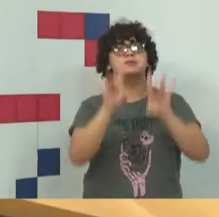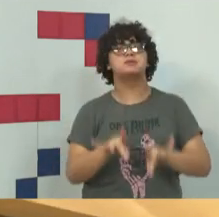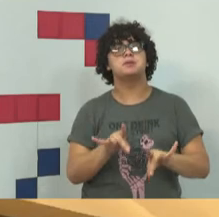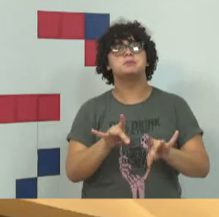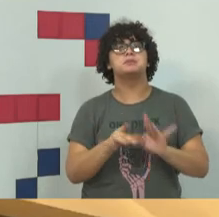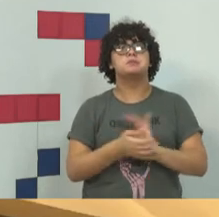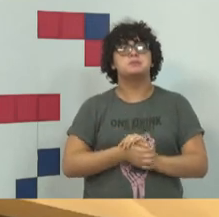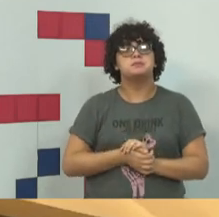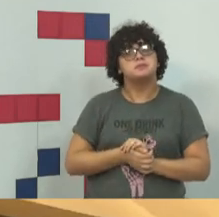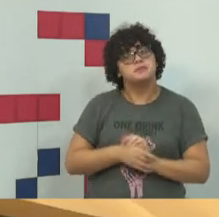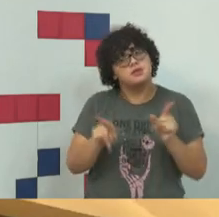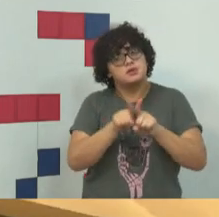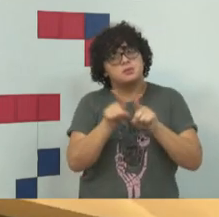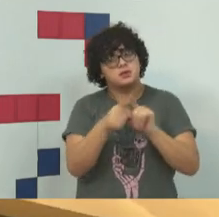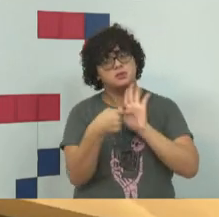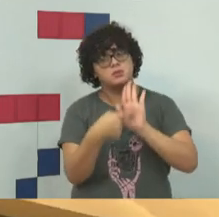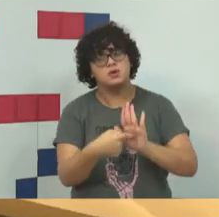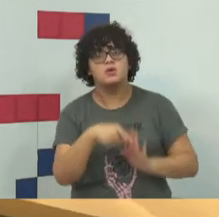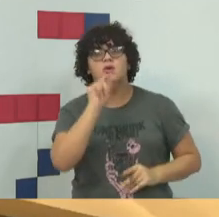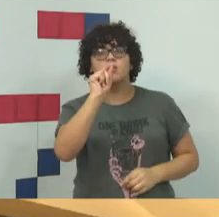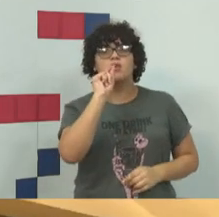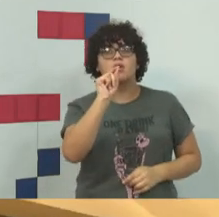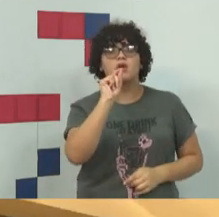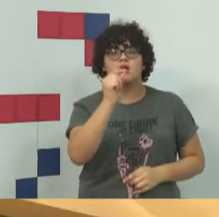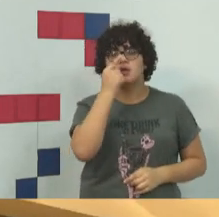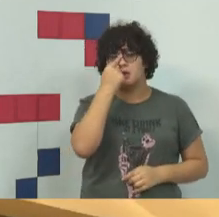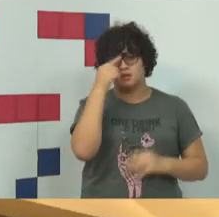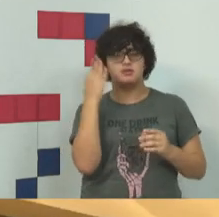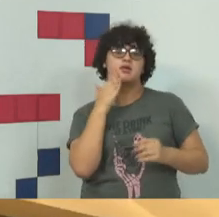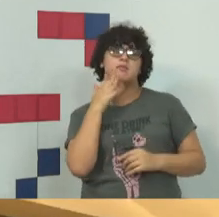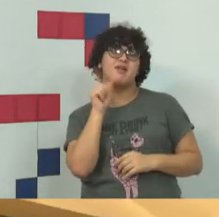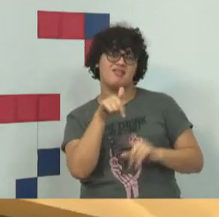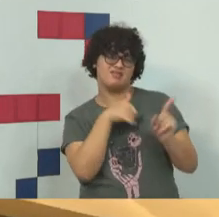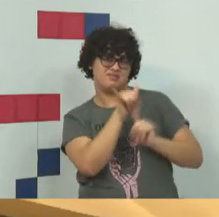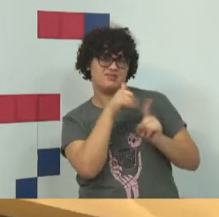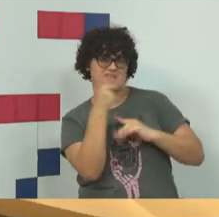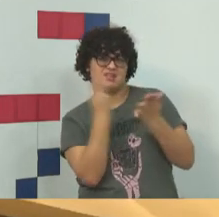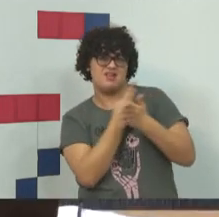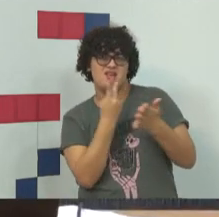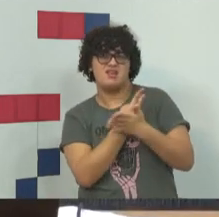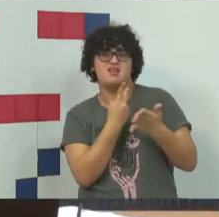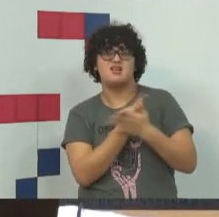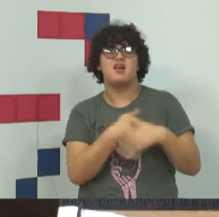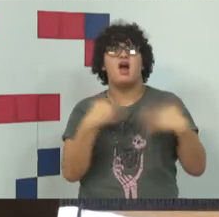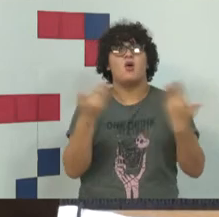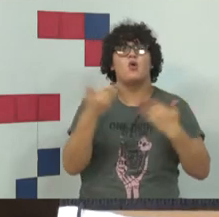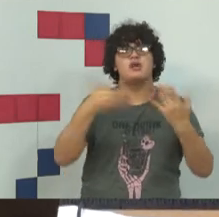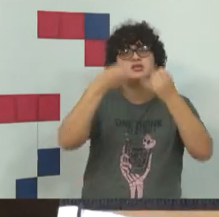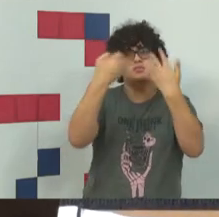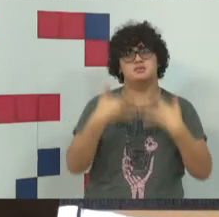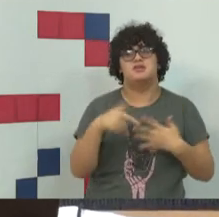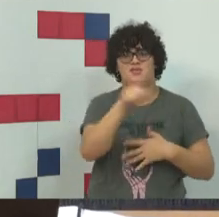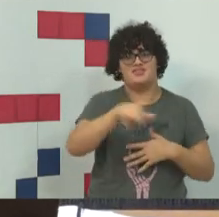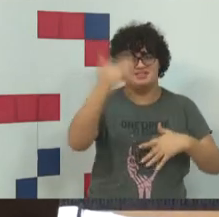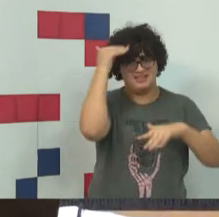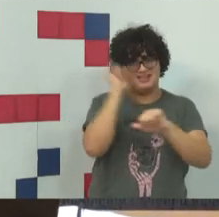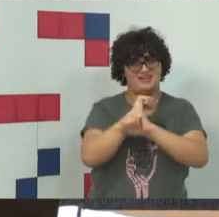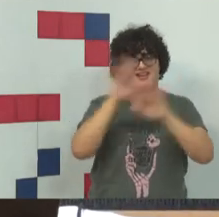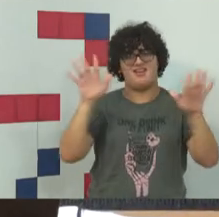e inclusive definiam o vinha a ser crime ali, crime cibernético, era a denominação. Mas só para aclarar,